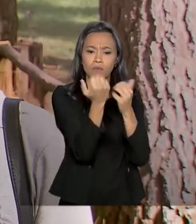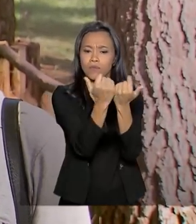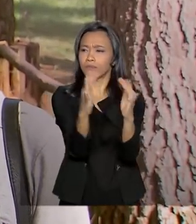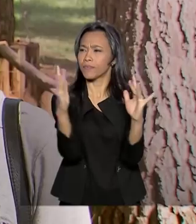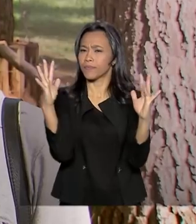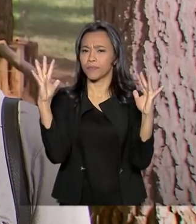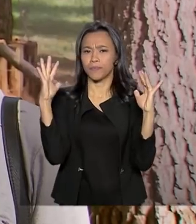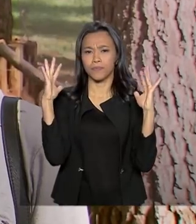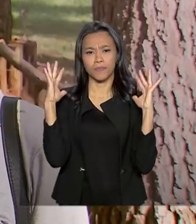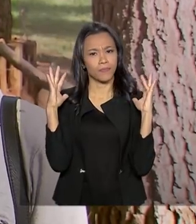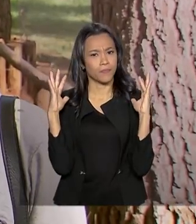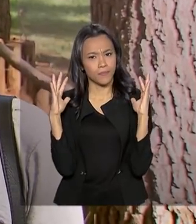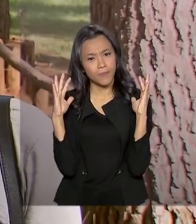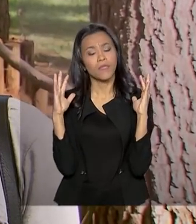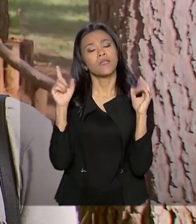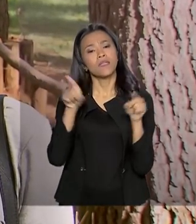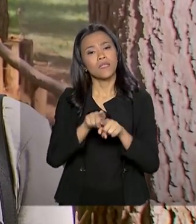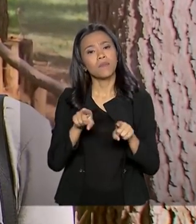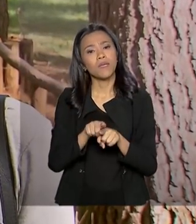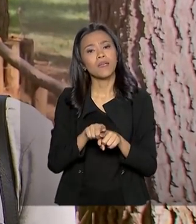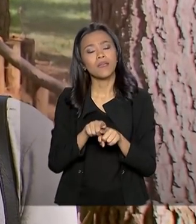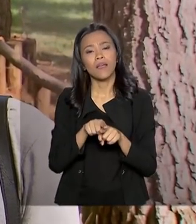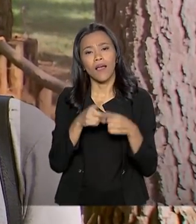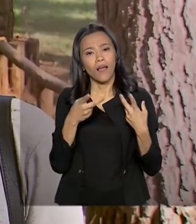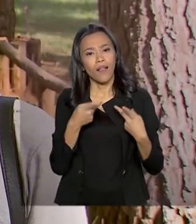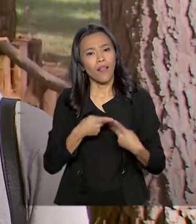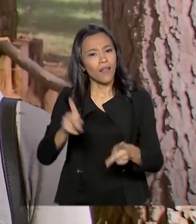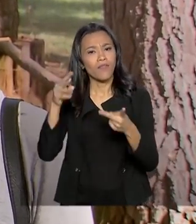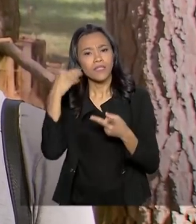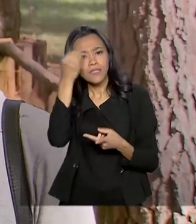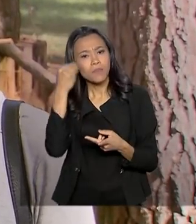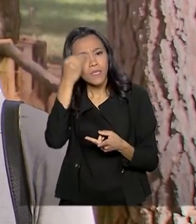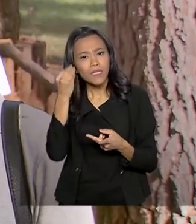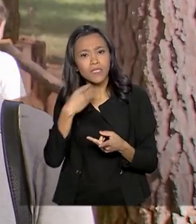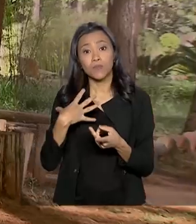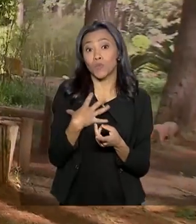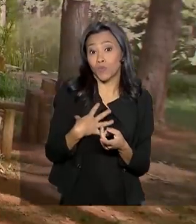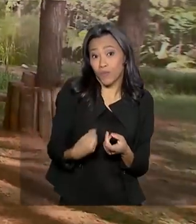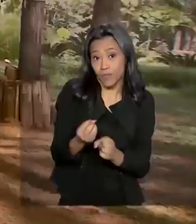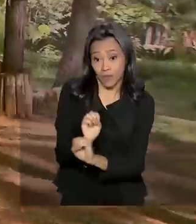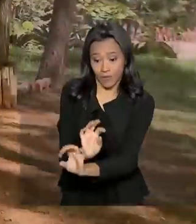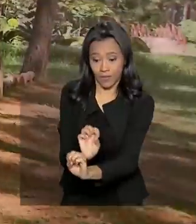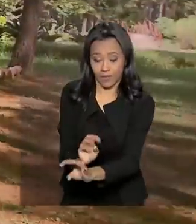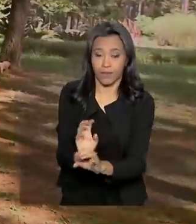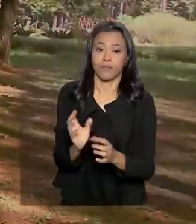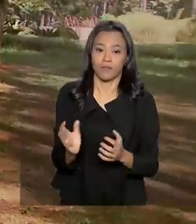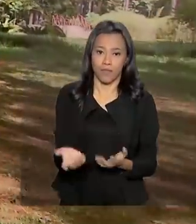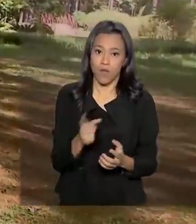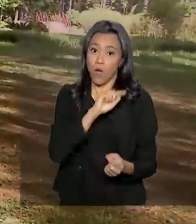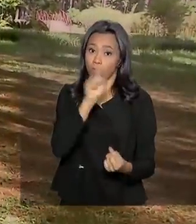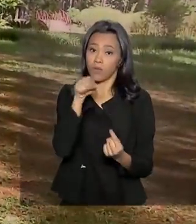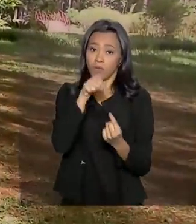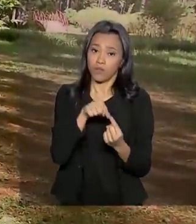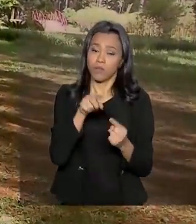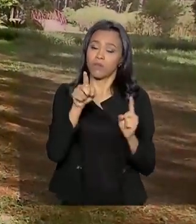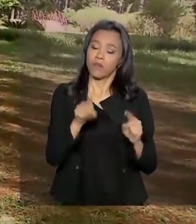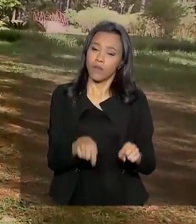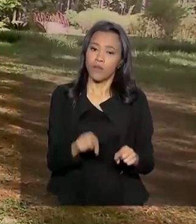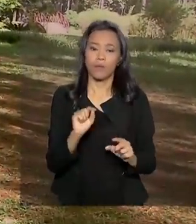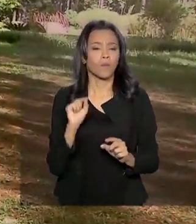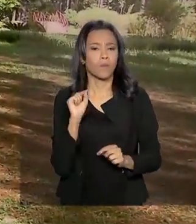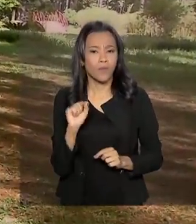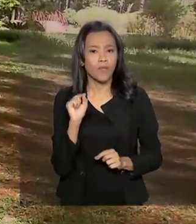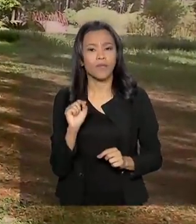e levar esse tipo de experiência para os nossos filhos. O objetivo é exatamente